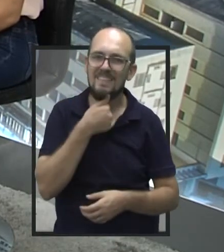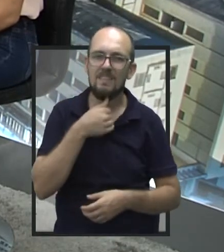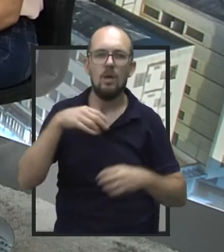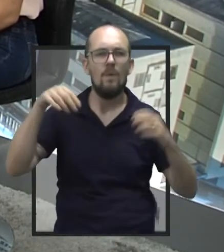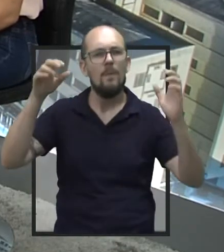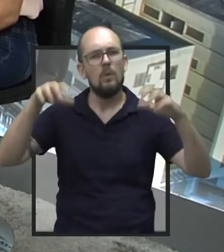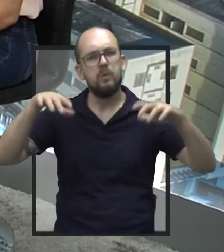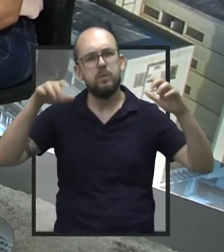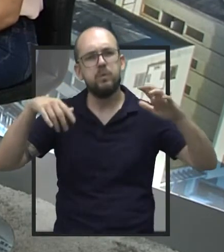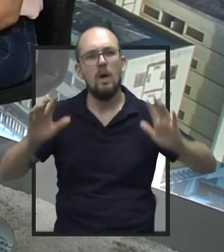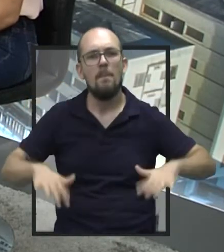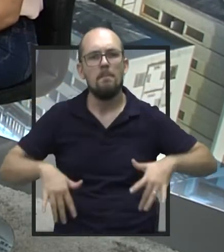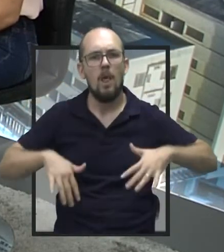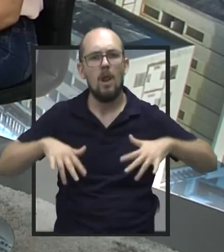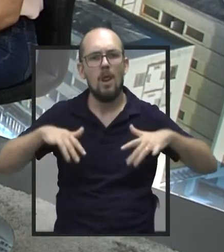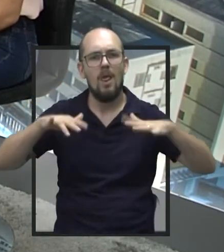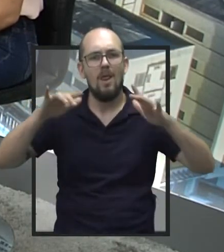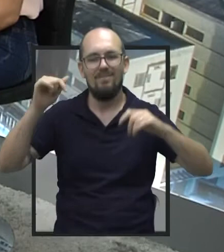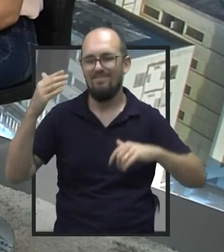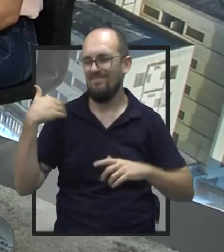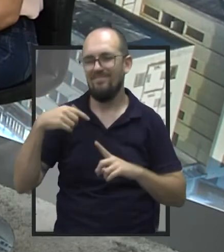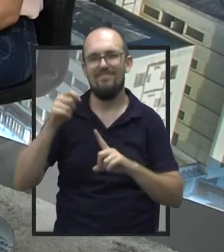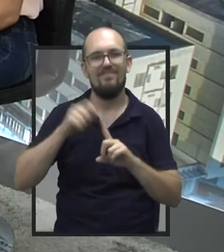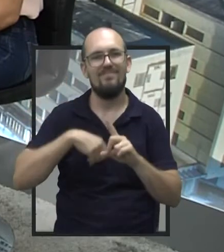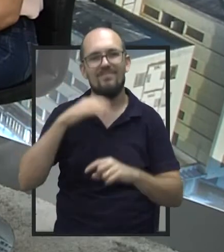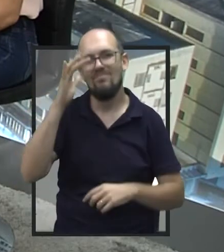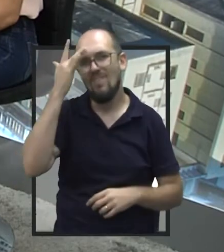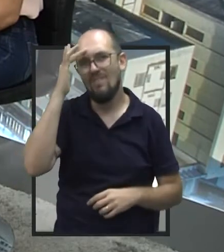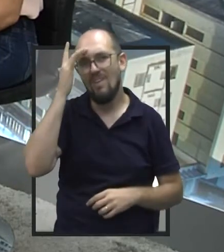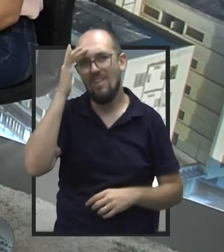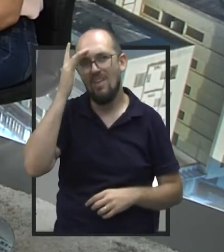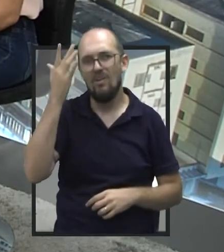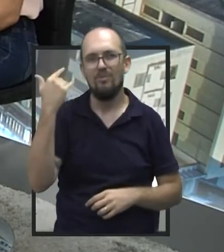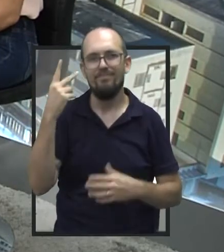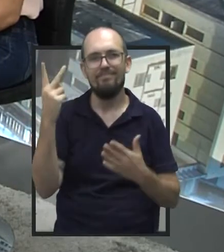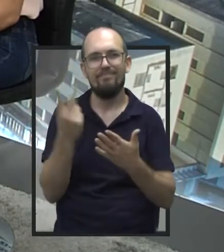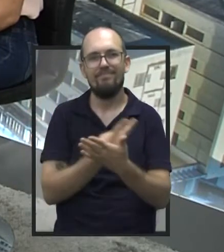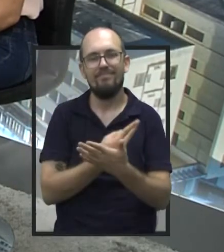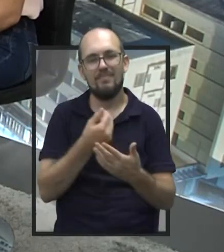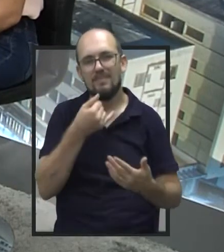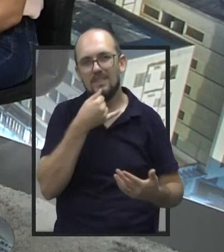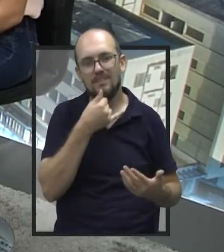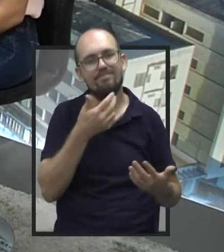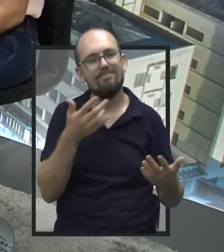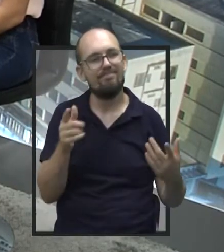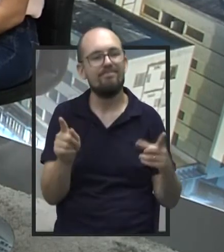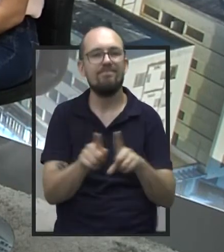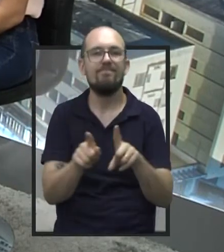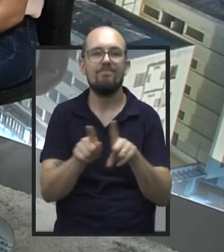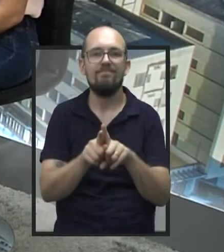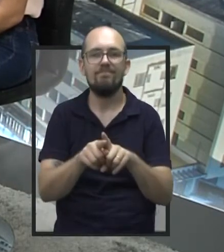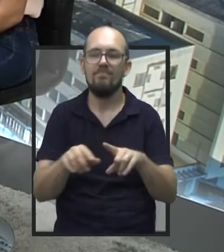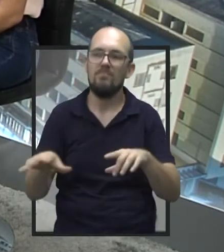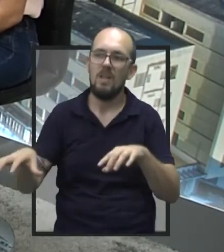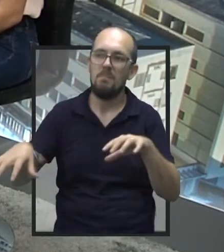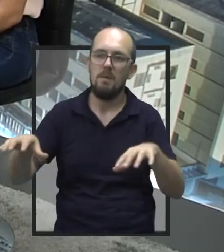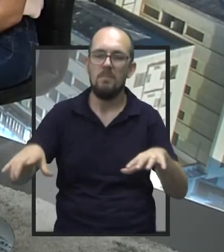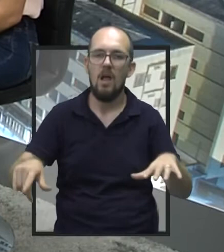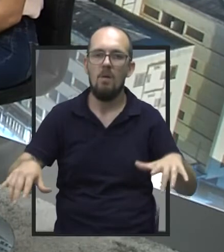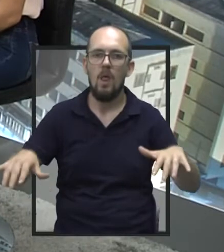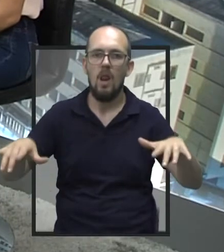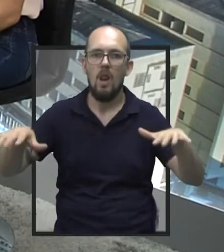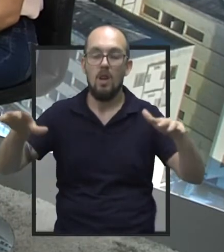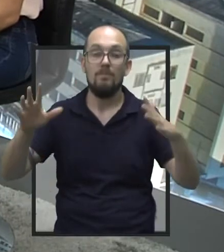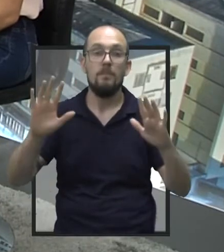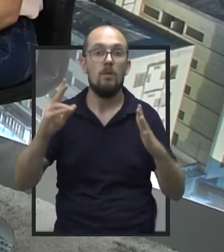né? Neste mês de, começo do mês de fevereiro aí, meio do mês. E isso mobilizou muita gente, a